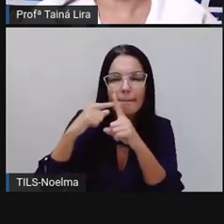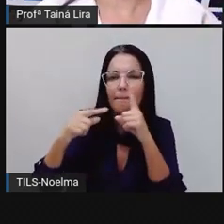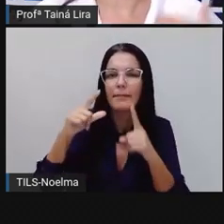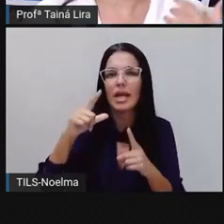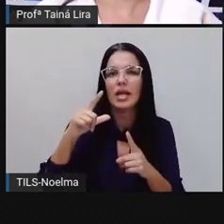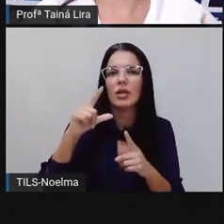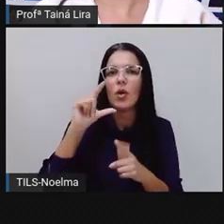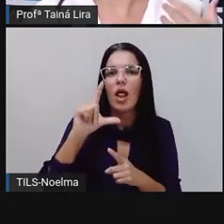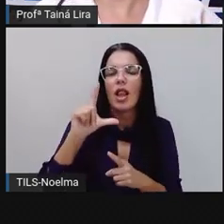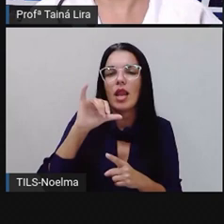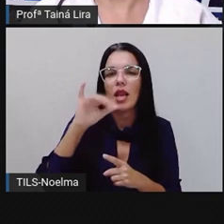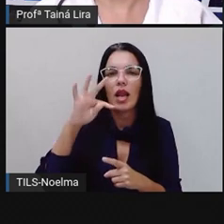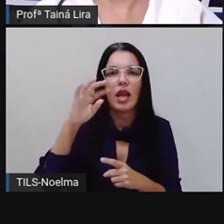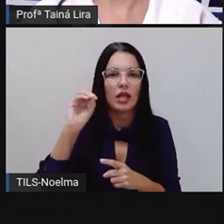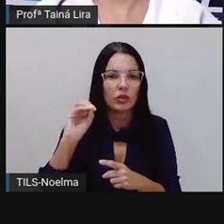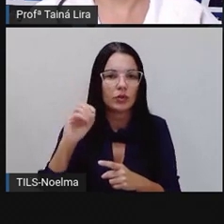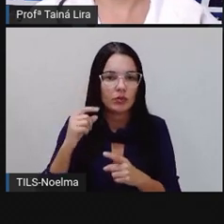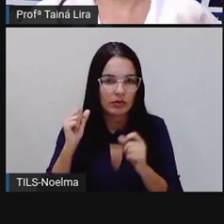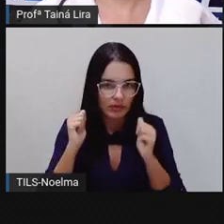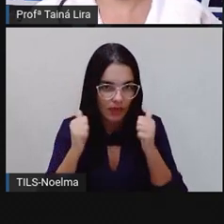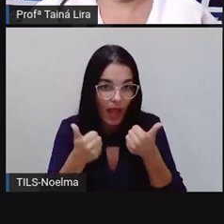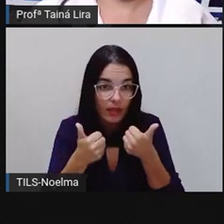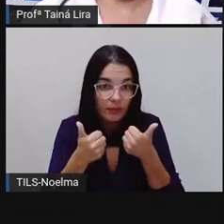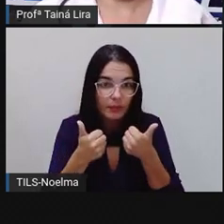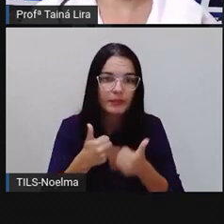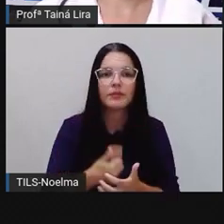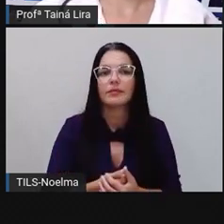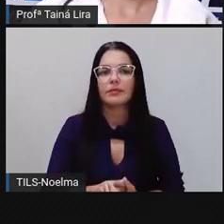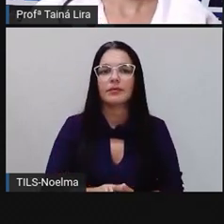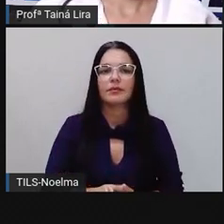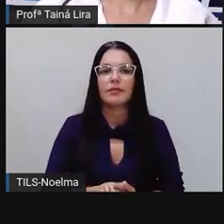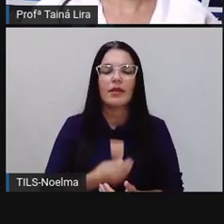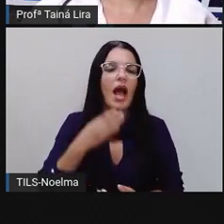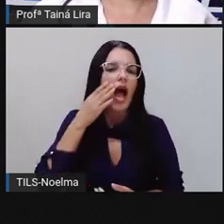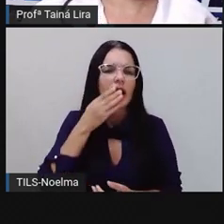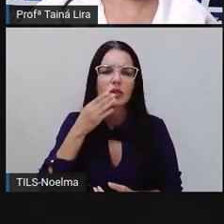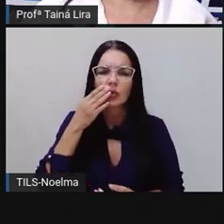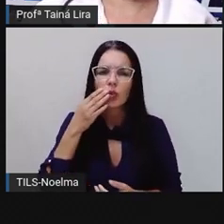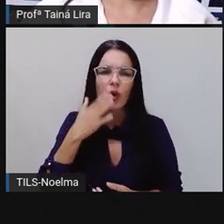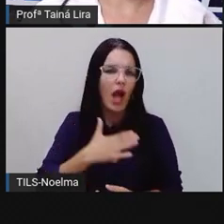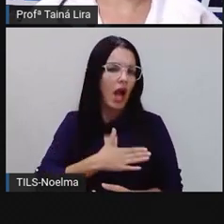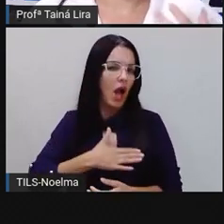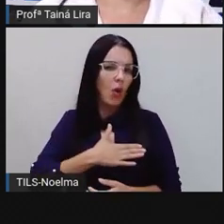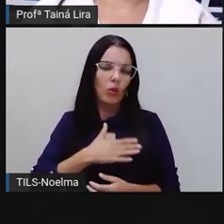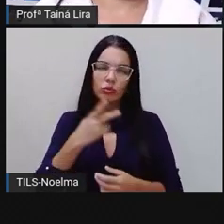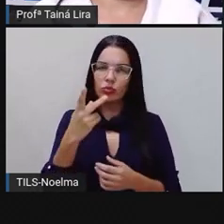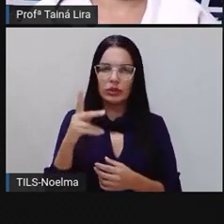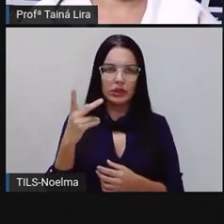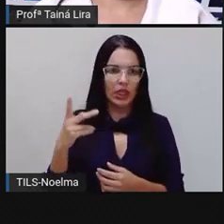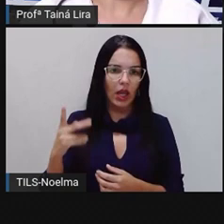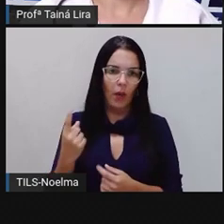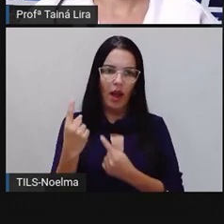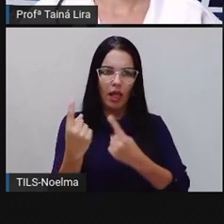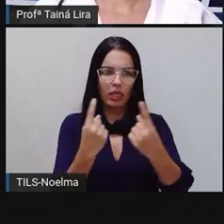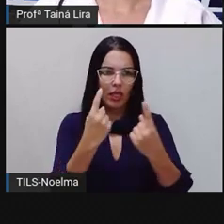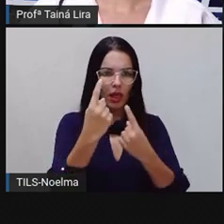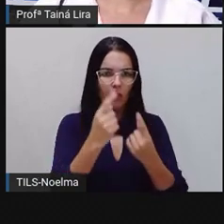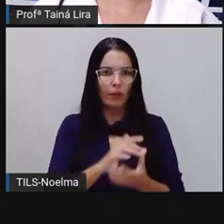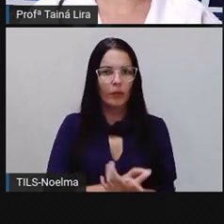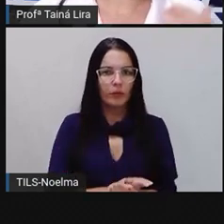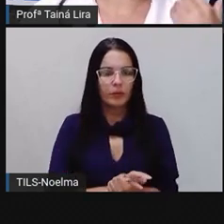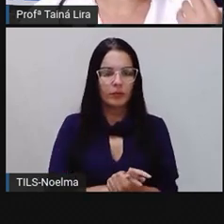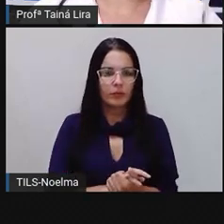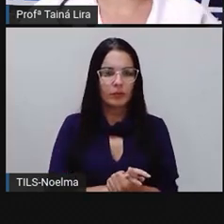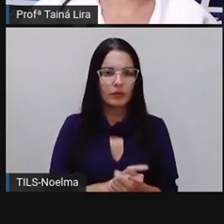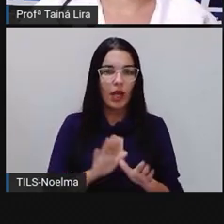tá bom? Porque um litro tem mil mililitros, certo? E açúcar a gosto, tá? E